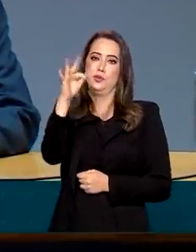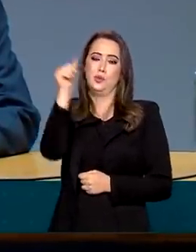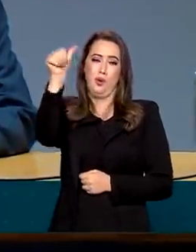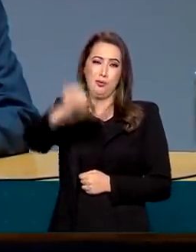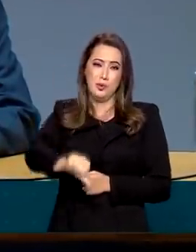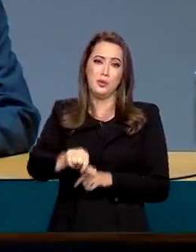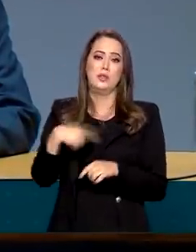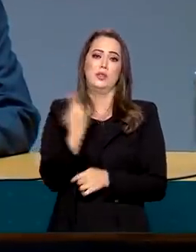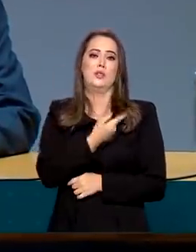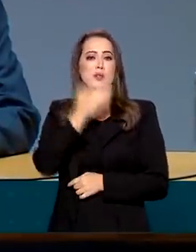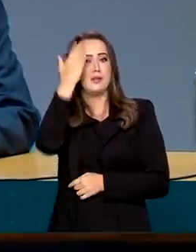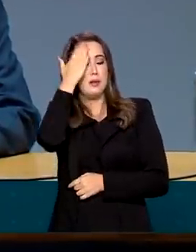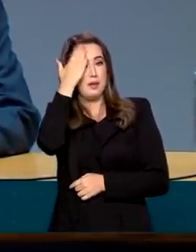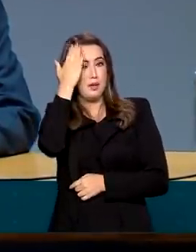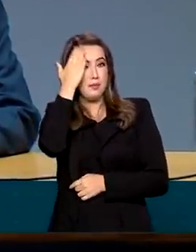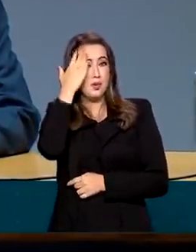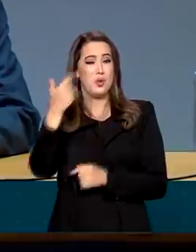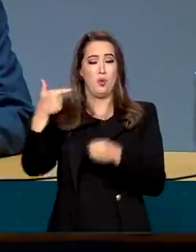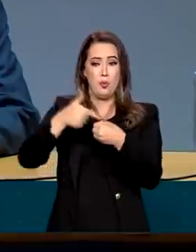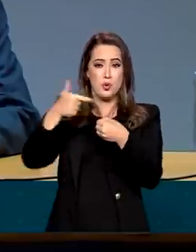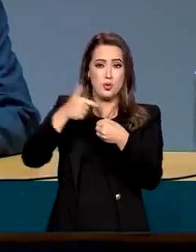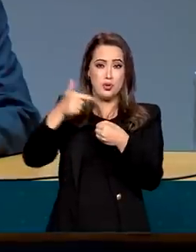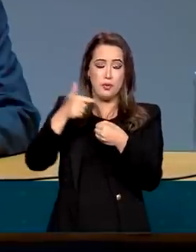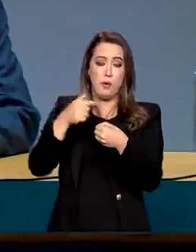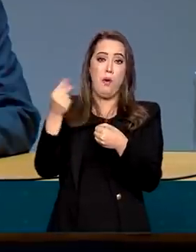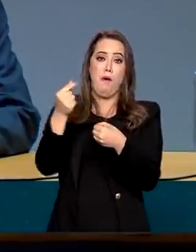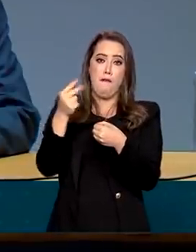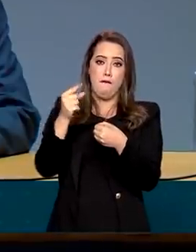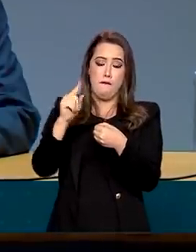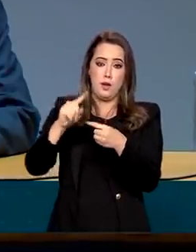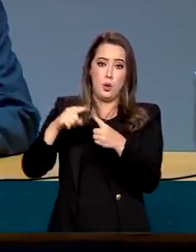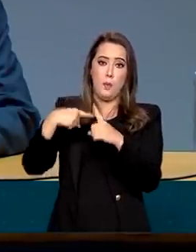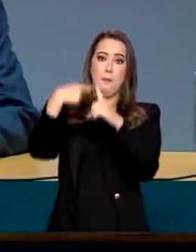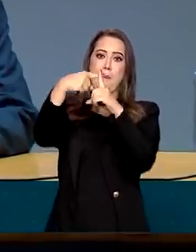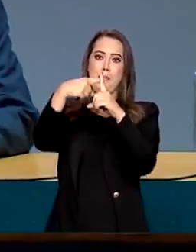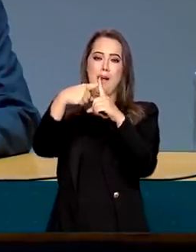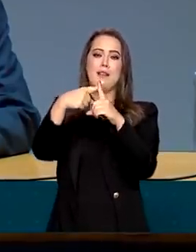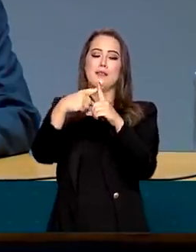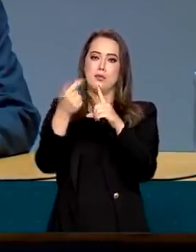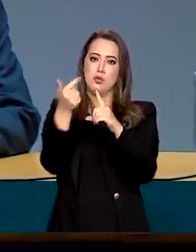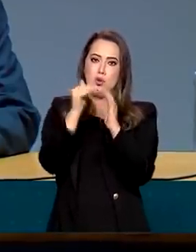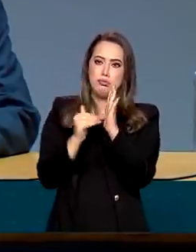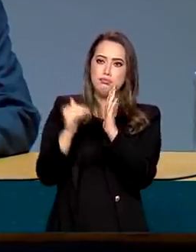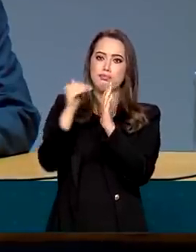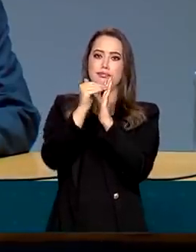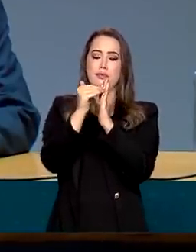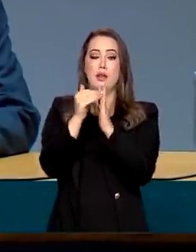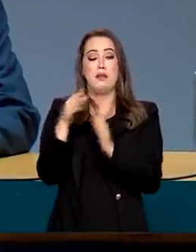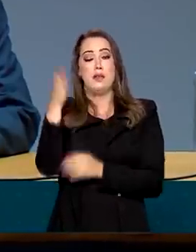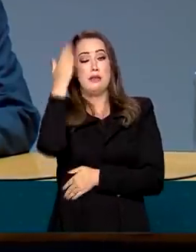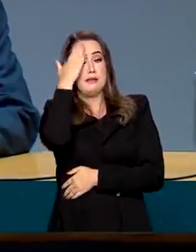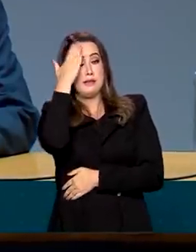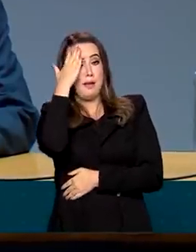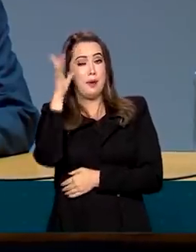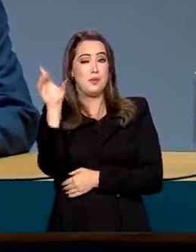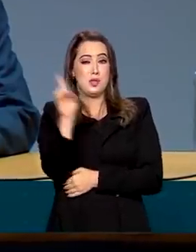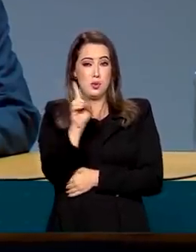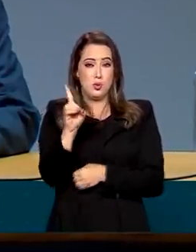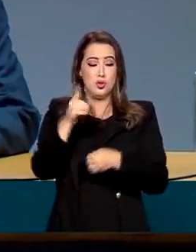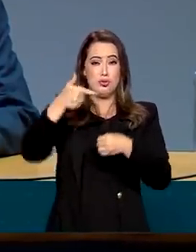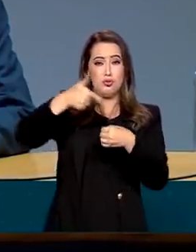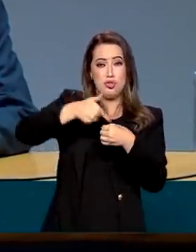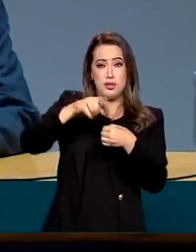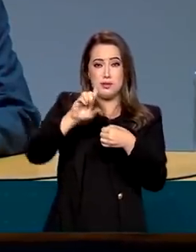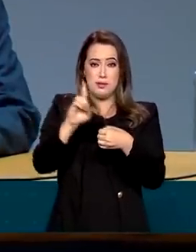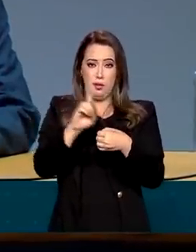estamos na iminência de ter mais um reajuste do combustível e quando vai para o diesel, nós sabemos que influencia diretamente